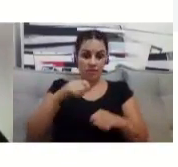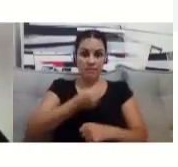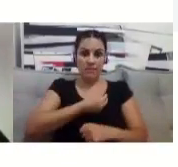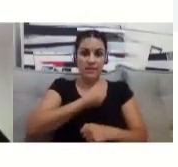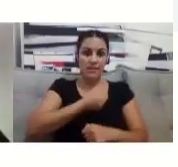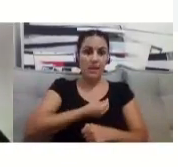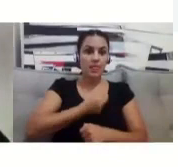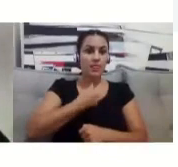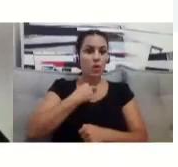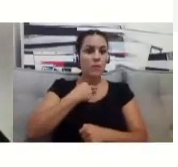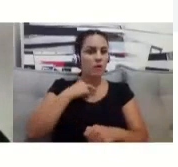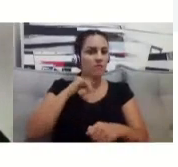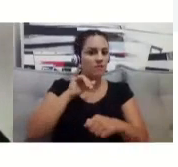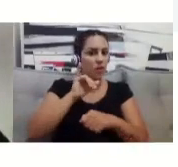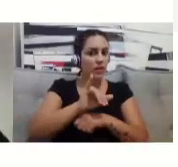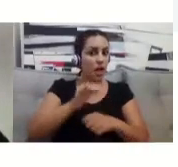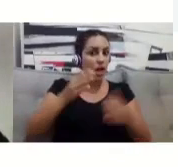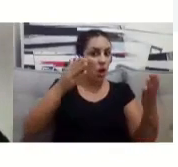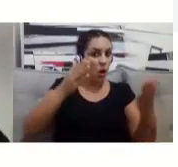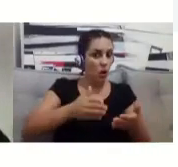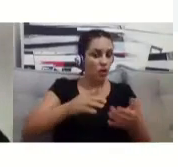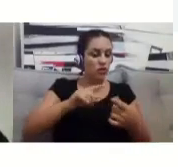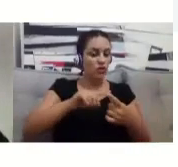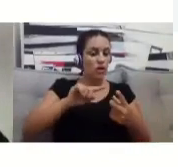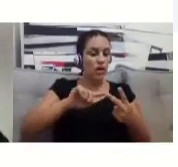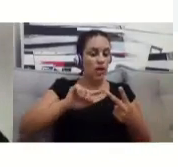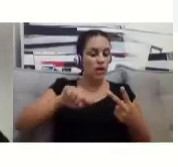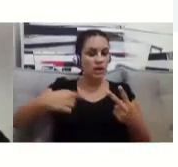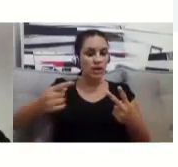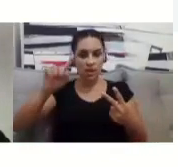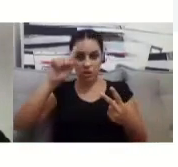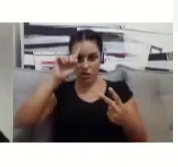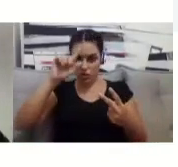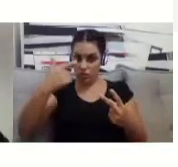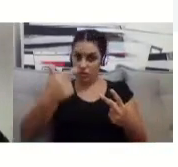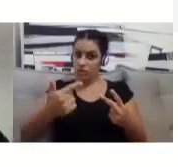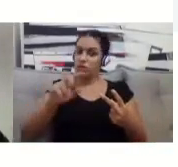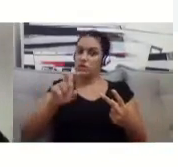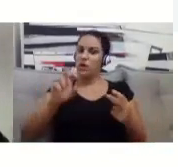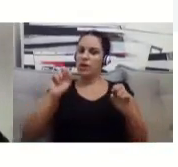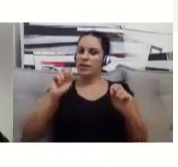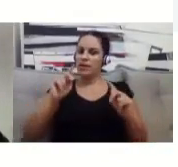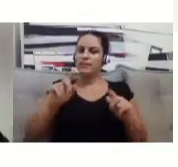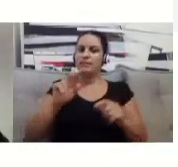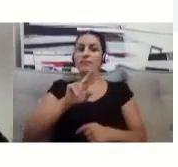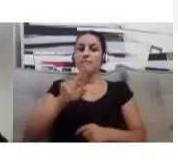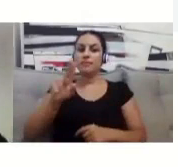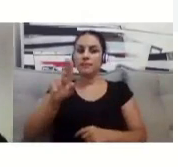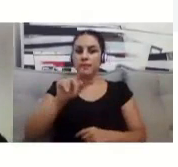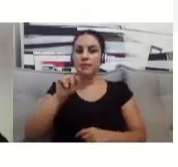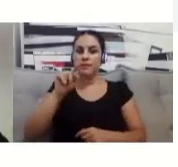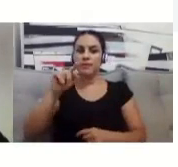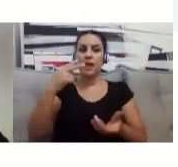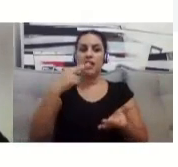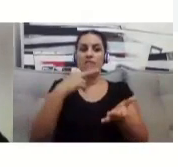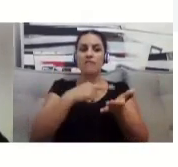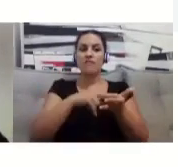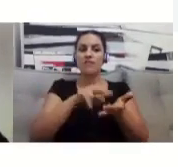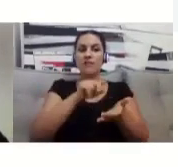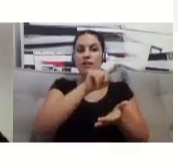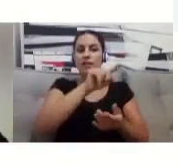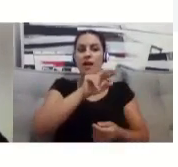anotar o nome de vocês ali. Porque, se vocês souberem, né, quem não esteve presente por algum motivo